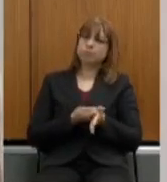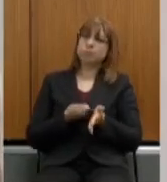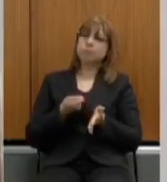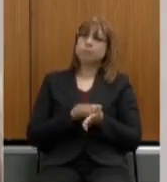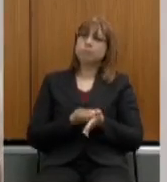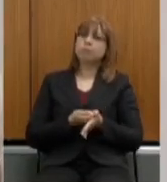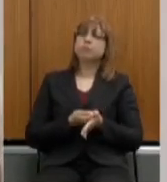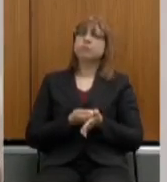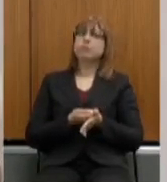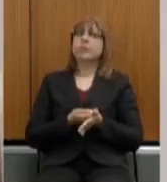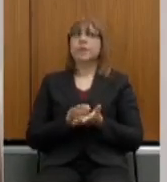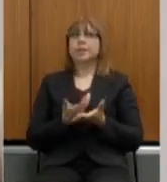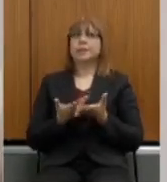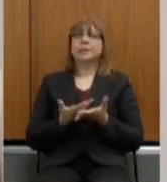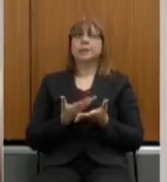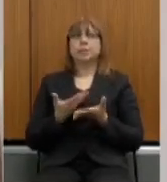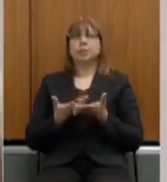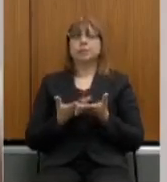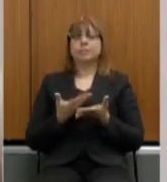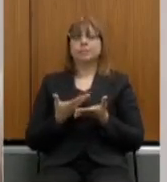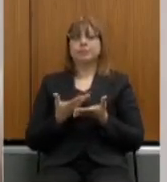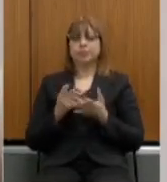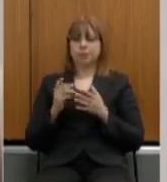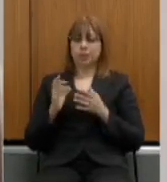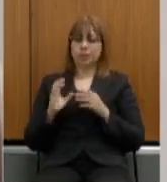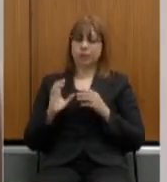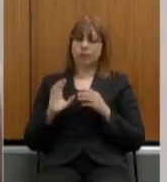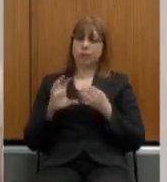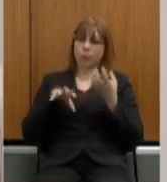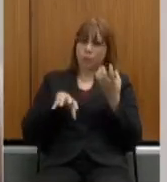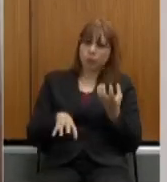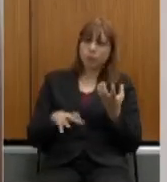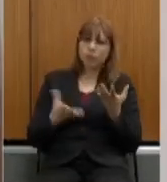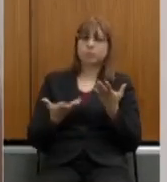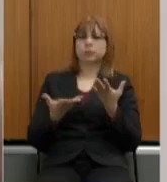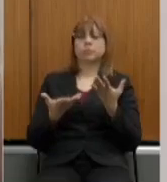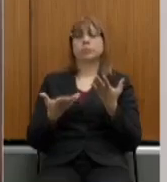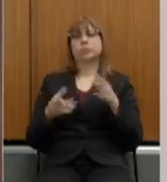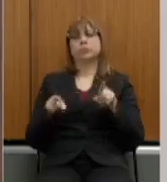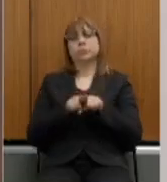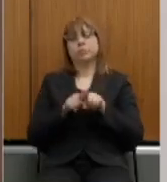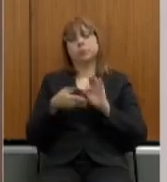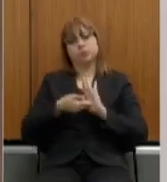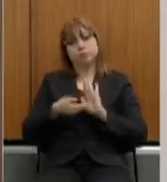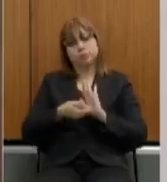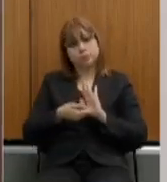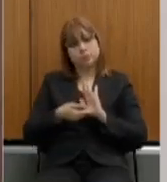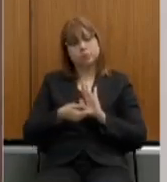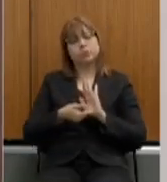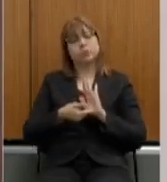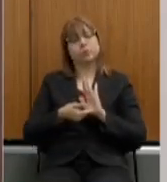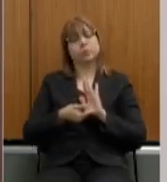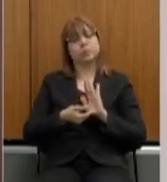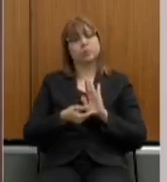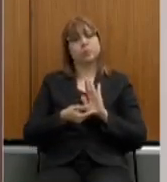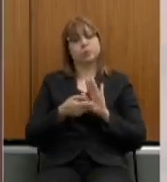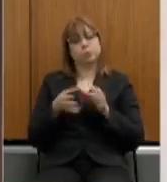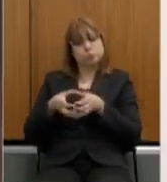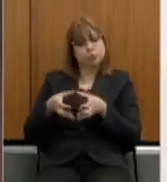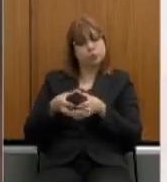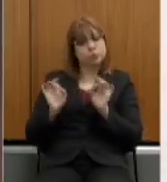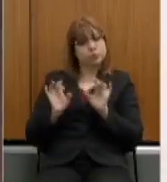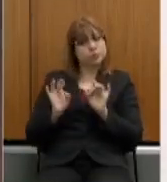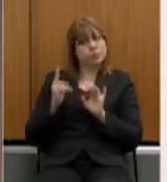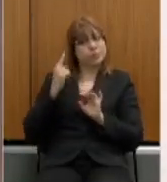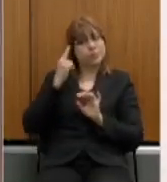o Congresso Nacional, a Câmara dos Deputados, já mesmo na comissão especial, resolveu voltar